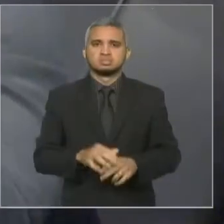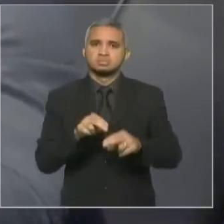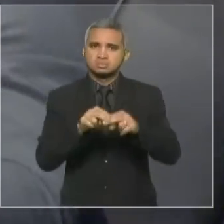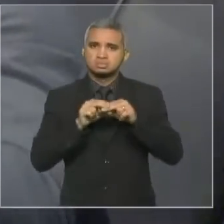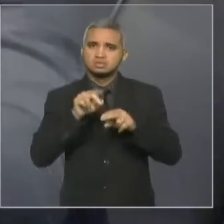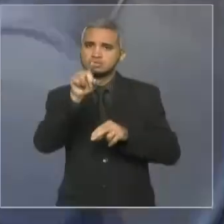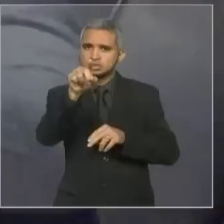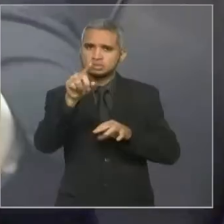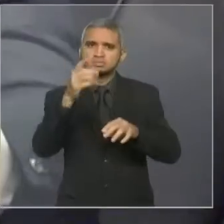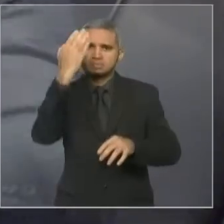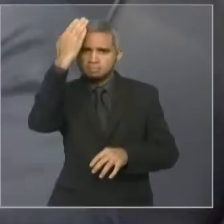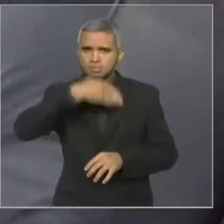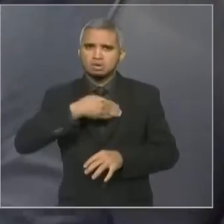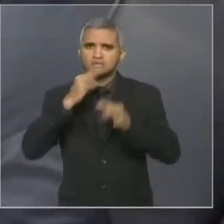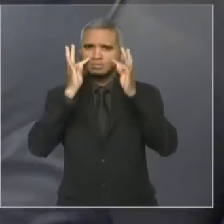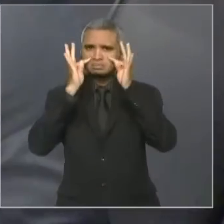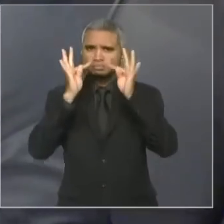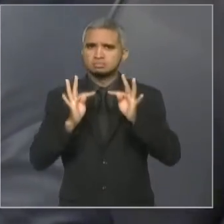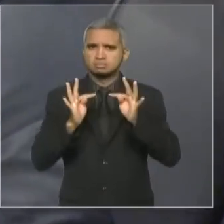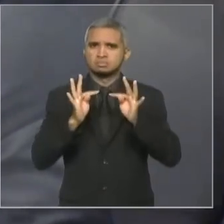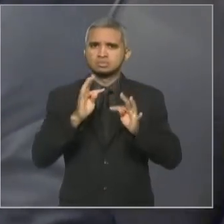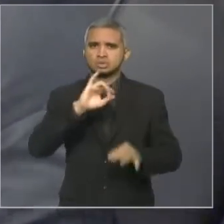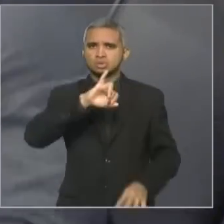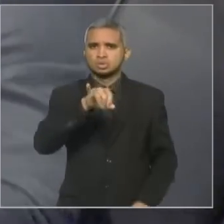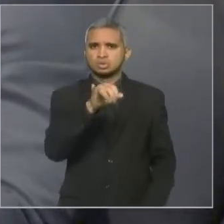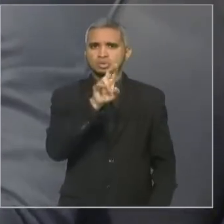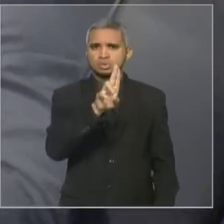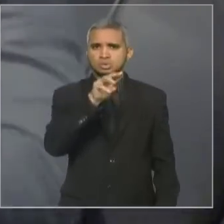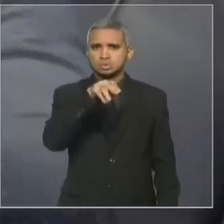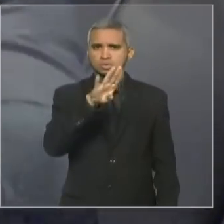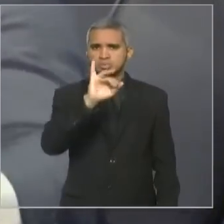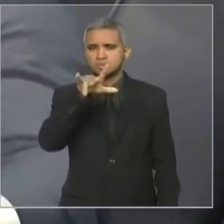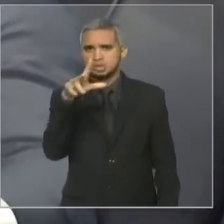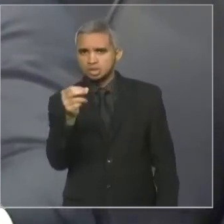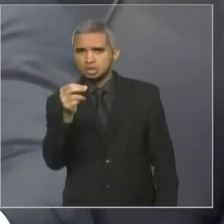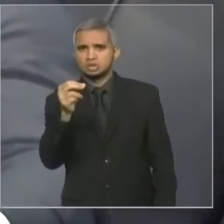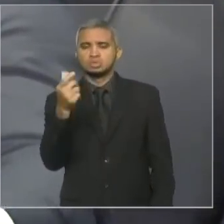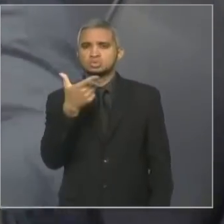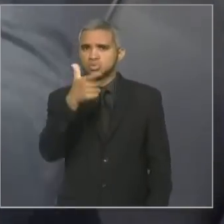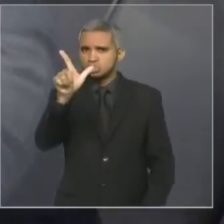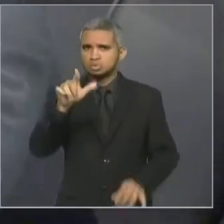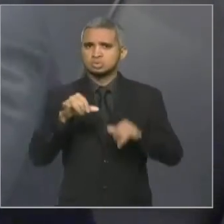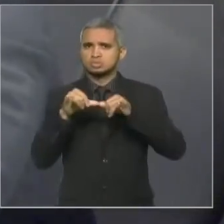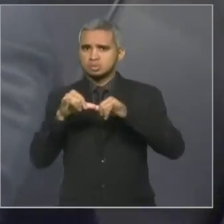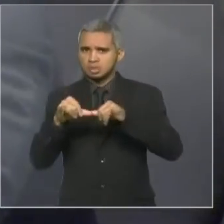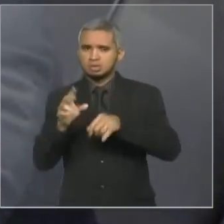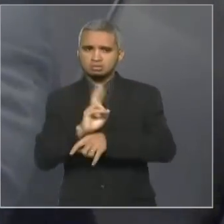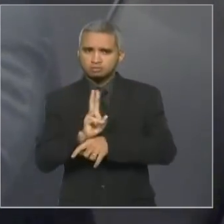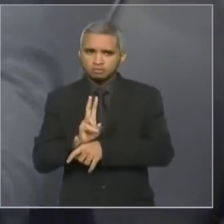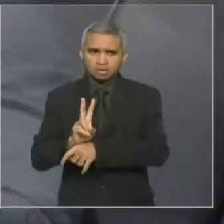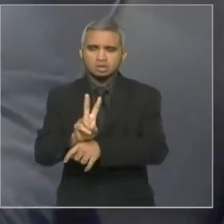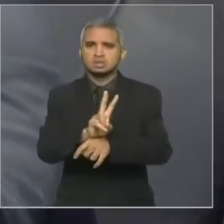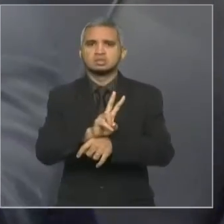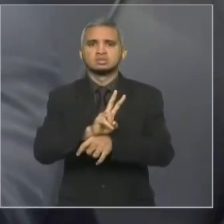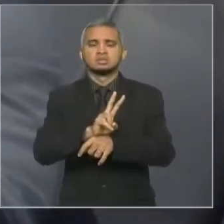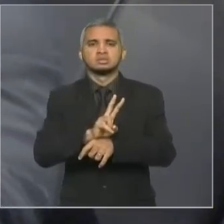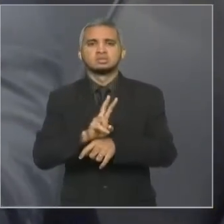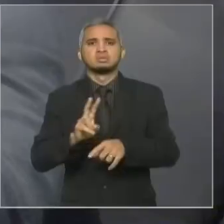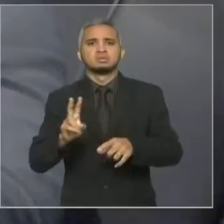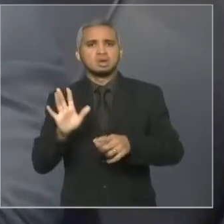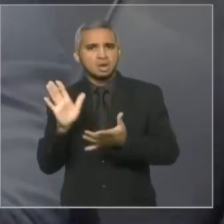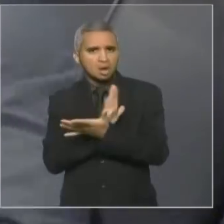senhor é testemunha disso, que o Jumbinho é testemunha disso e que outros foram fiscalizados e serão fiscalizados e foram